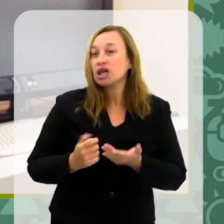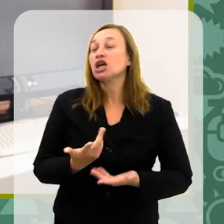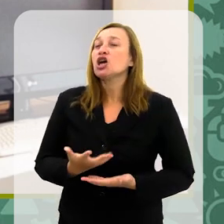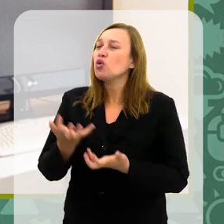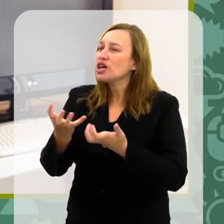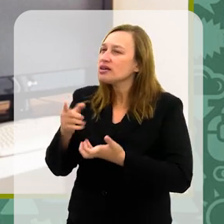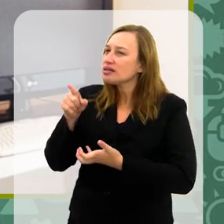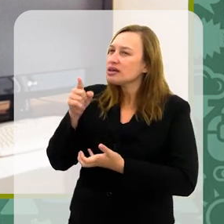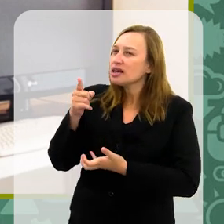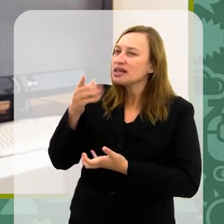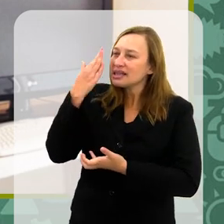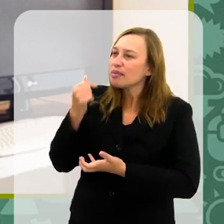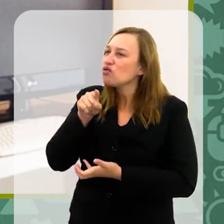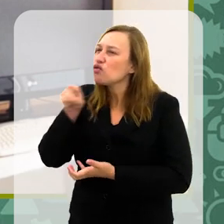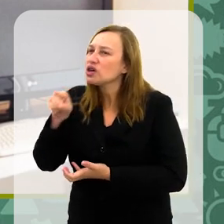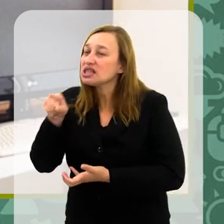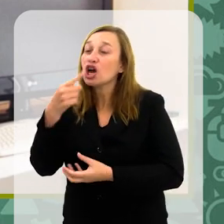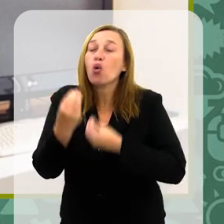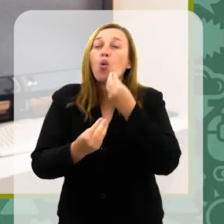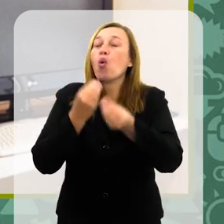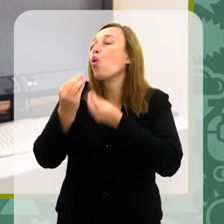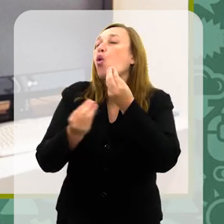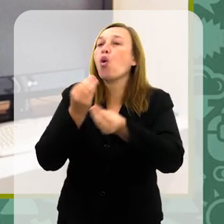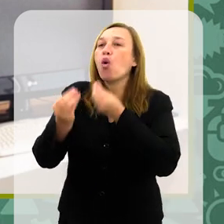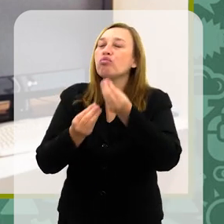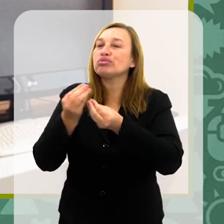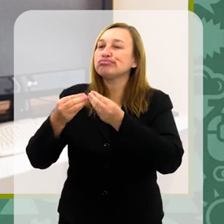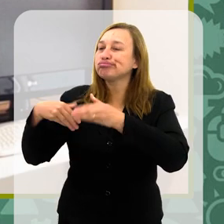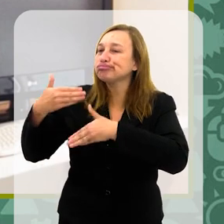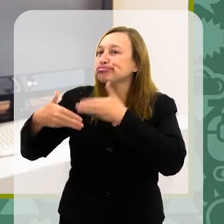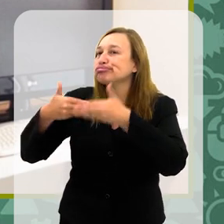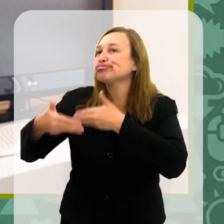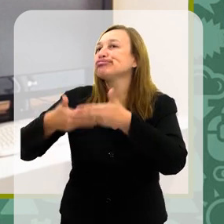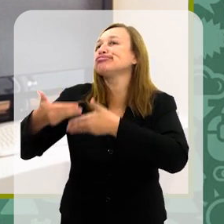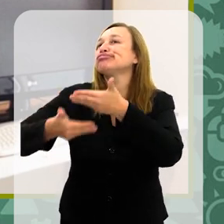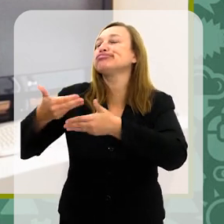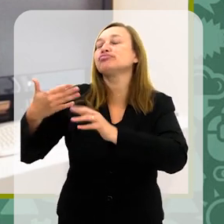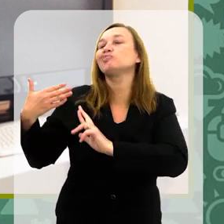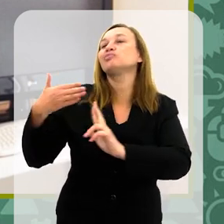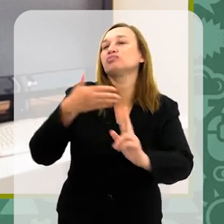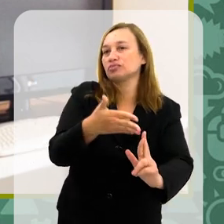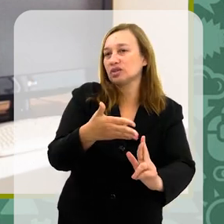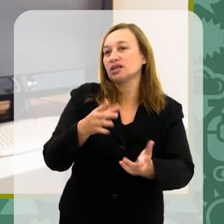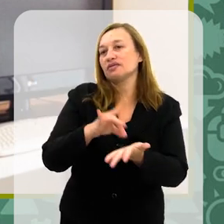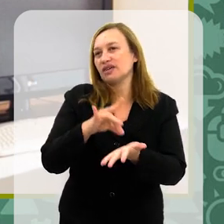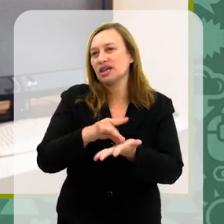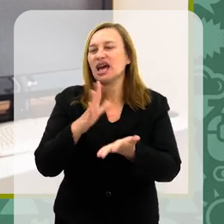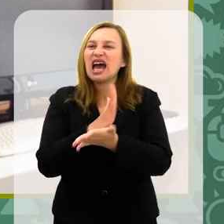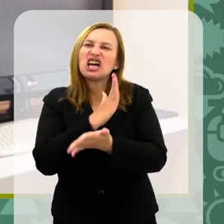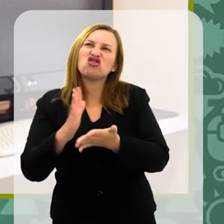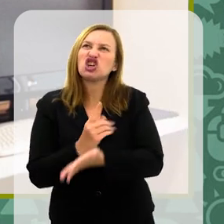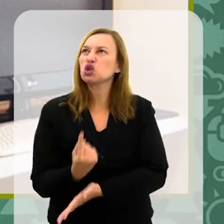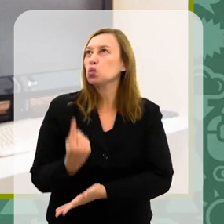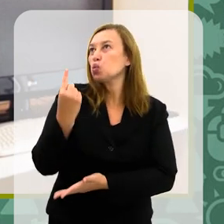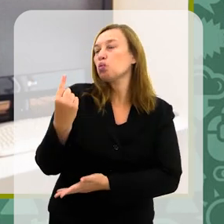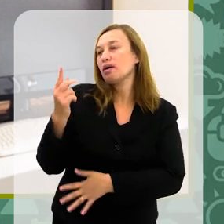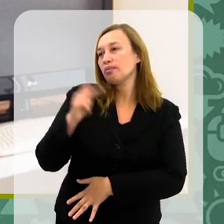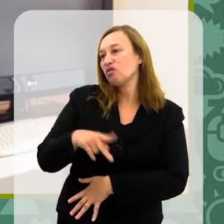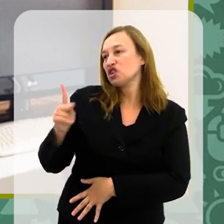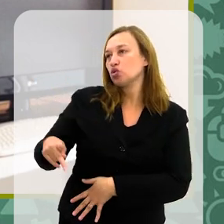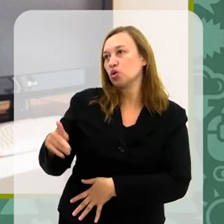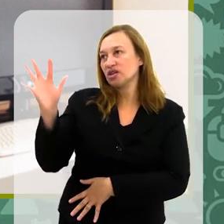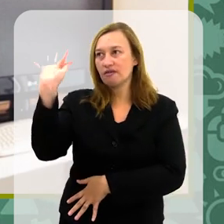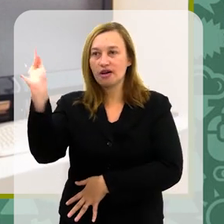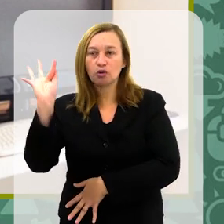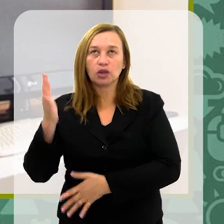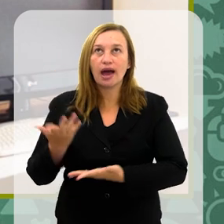autores. Enfim, eu queria saber de você, como que foi esse processo de referência mesmo? Às vezes uma professora na